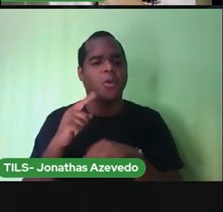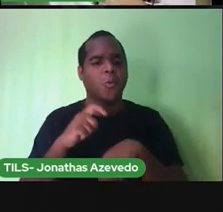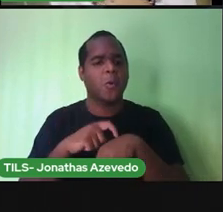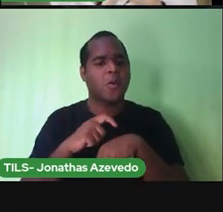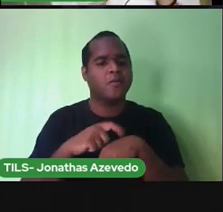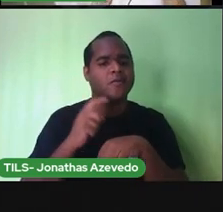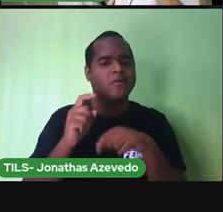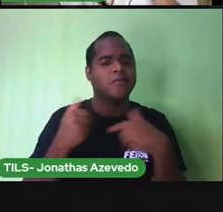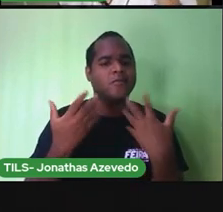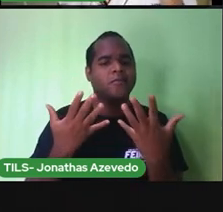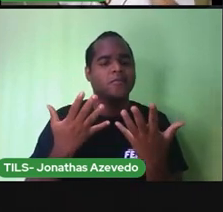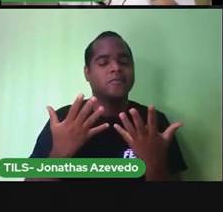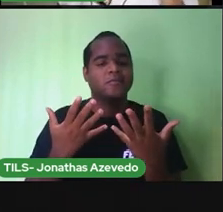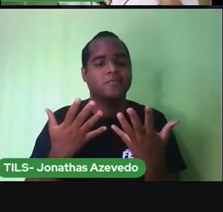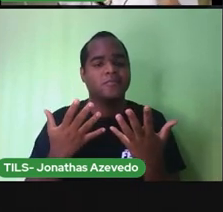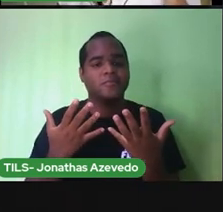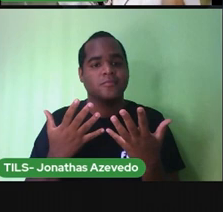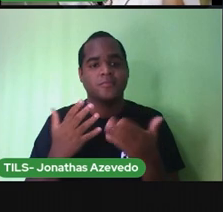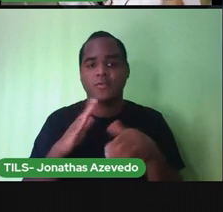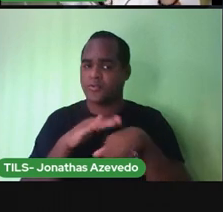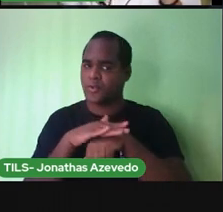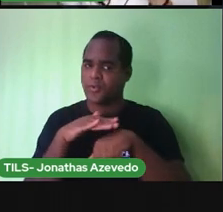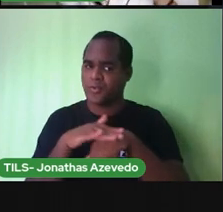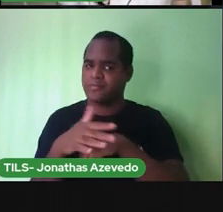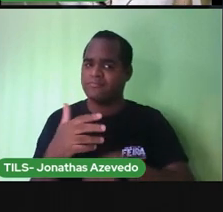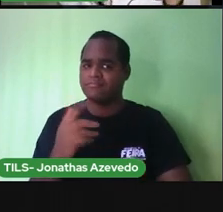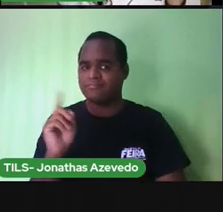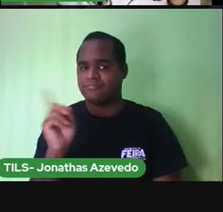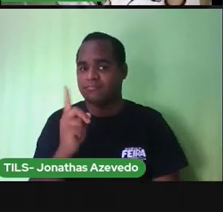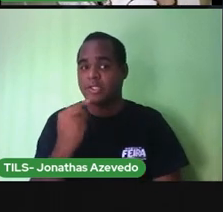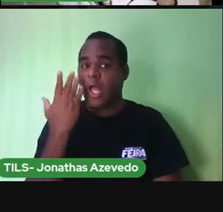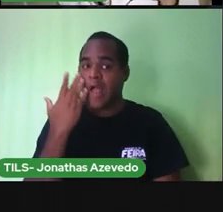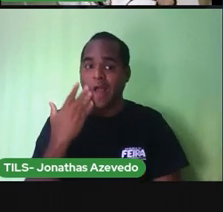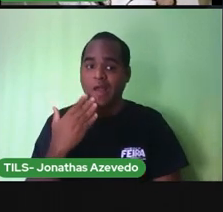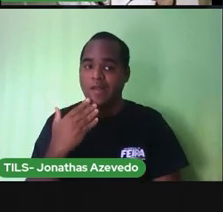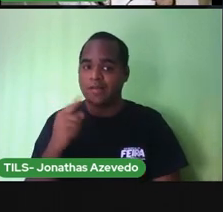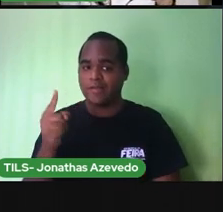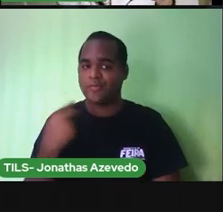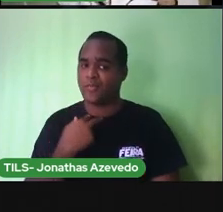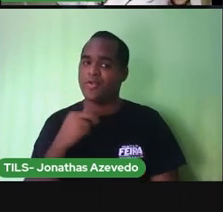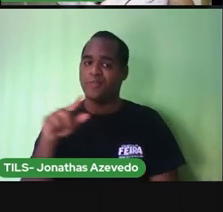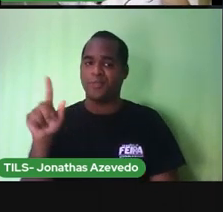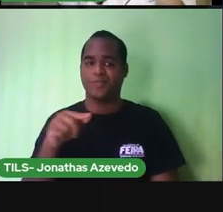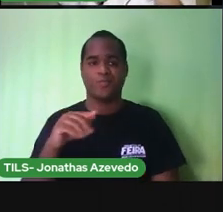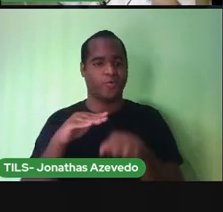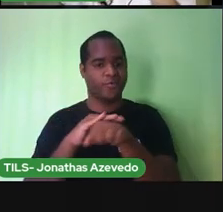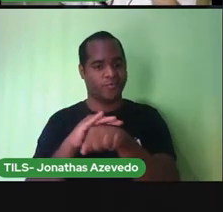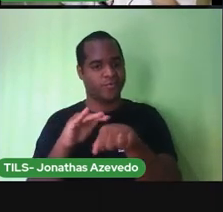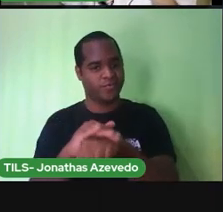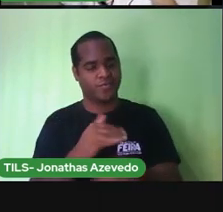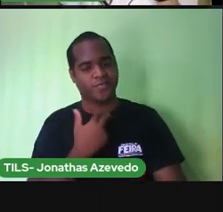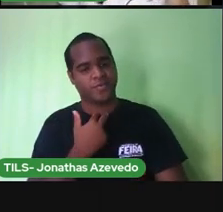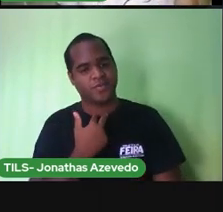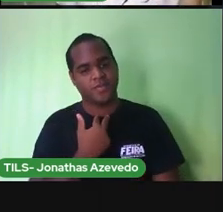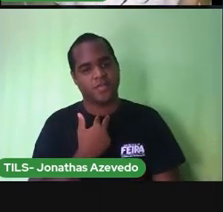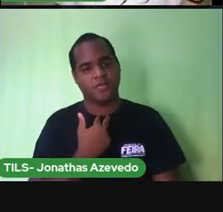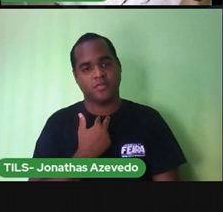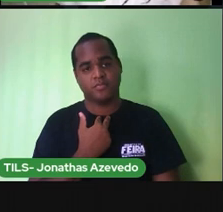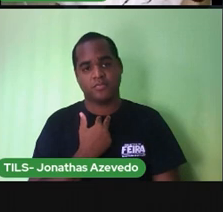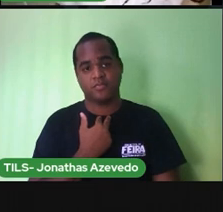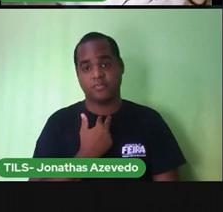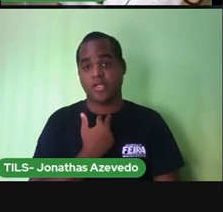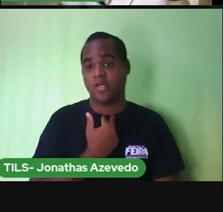matriculado? A noite eu sei que não foi, porque criança não estuda à noite. Você estuda